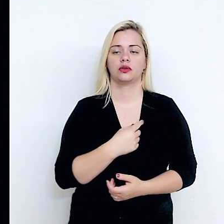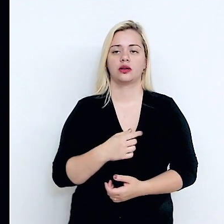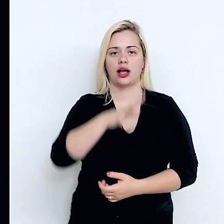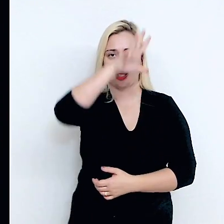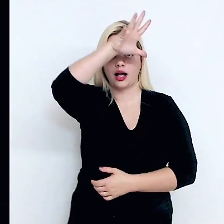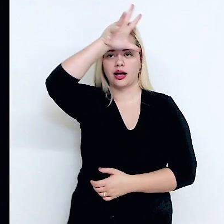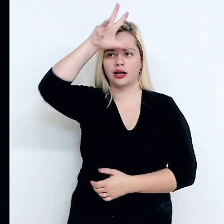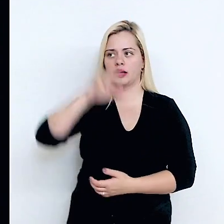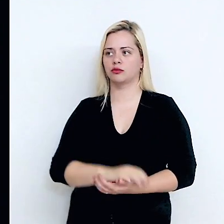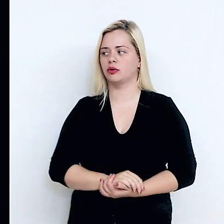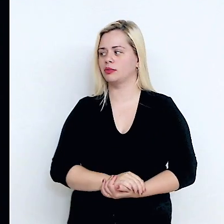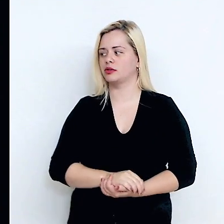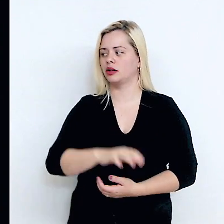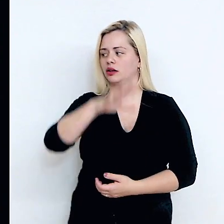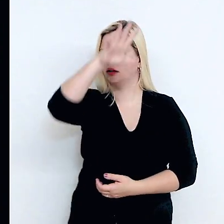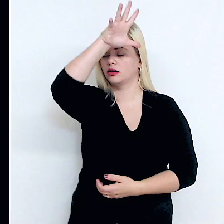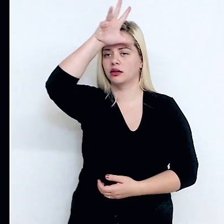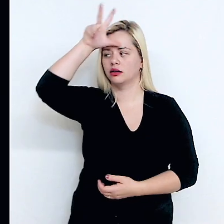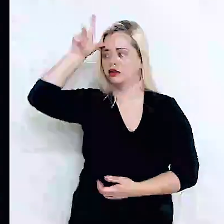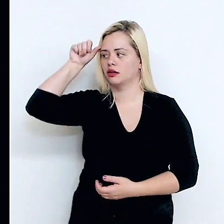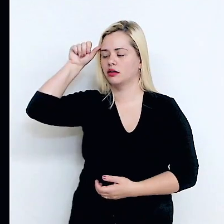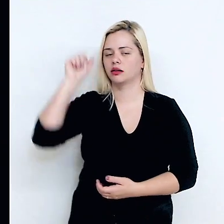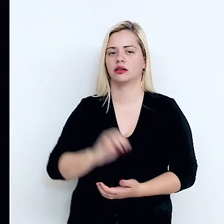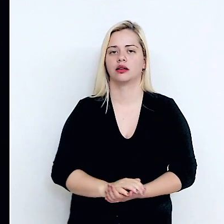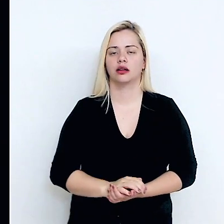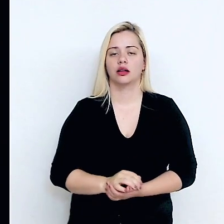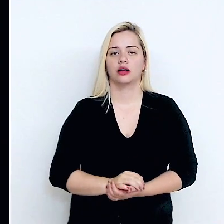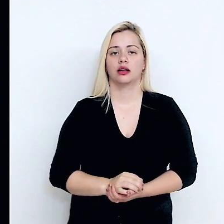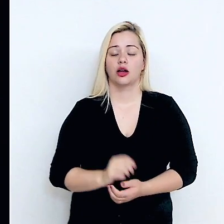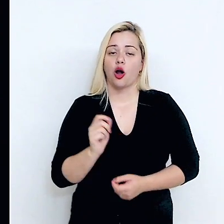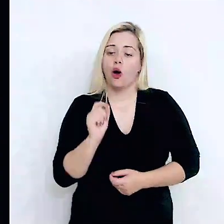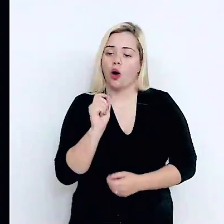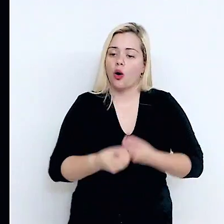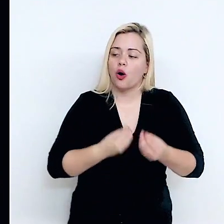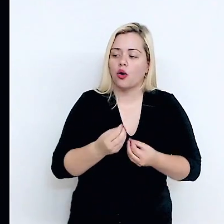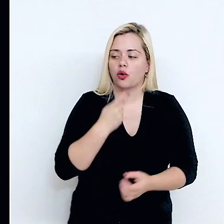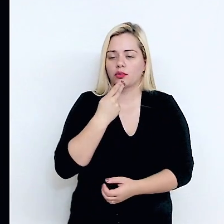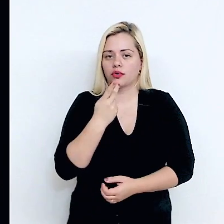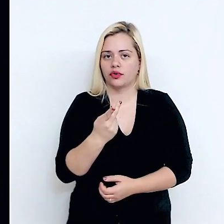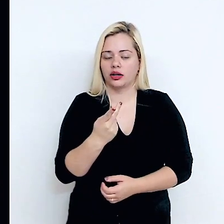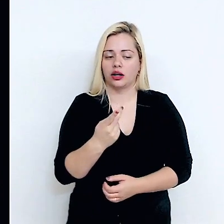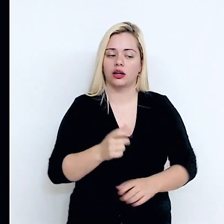e na própria Venezuela é, como eu disse, uma atividade que